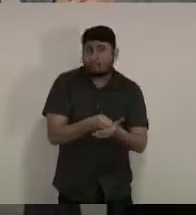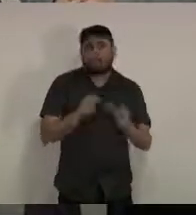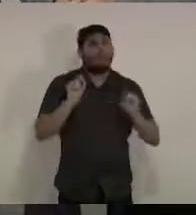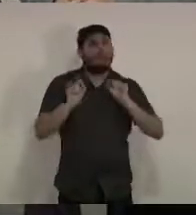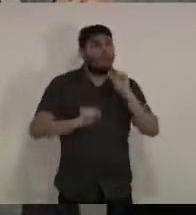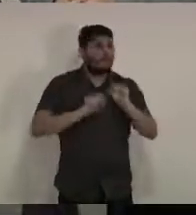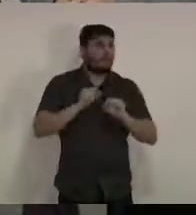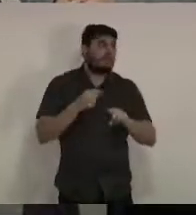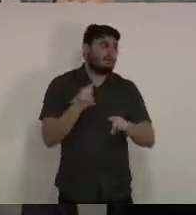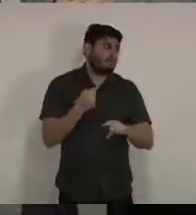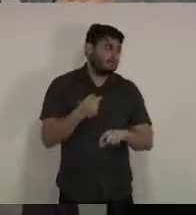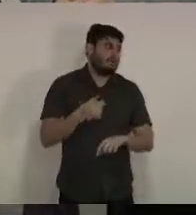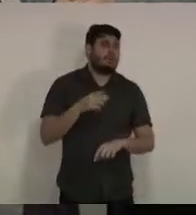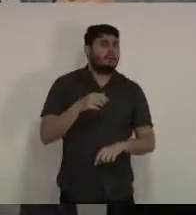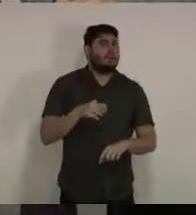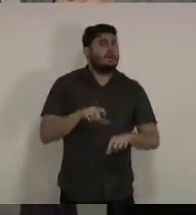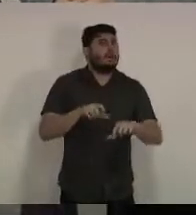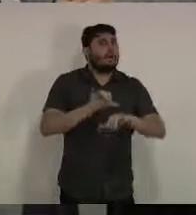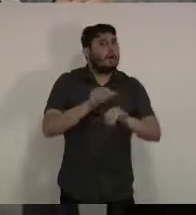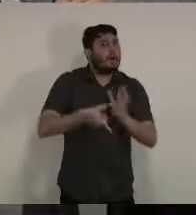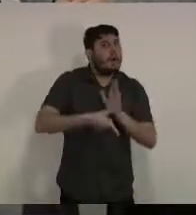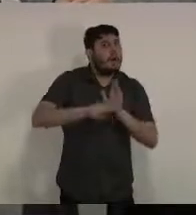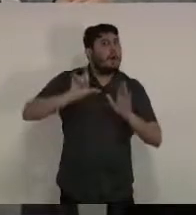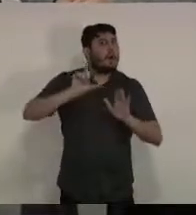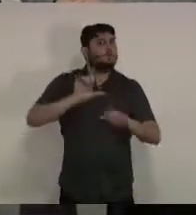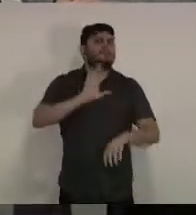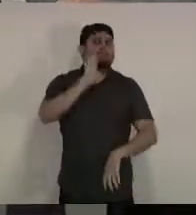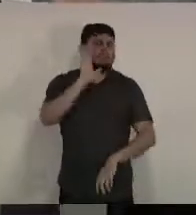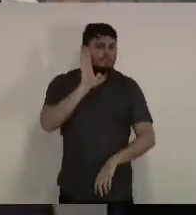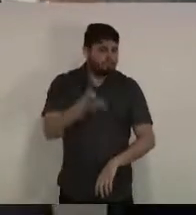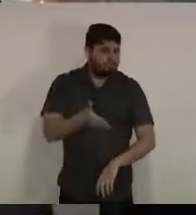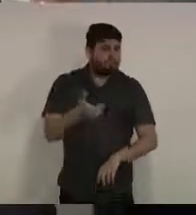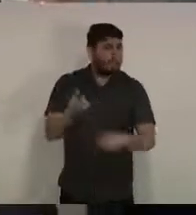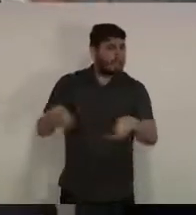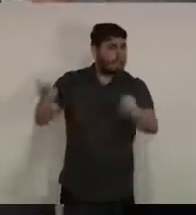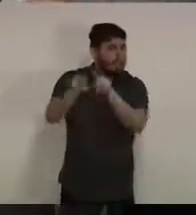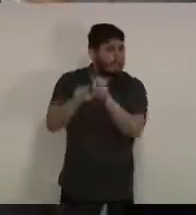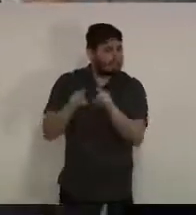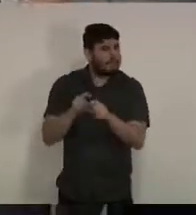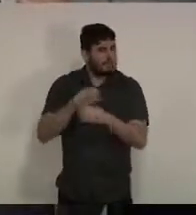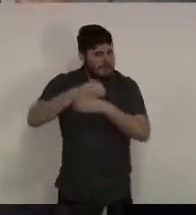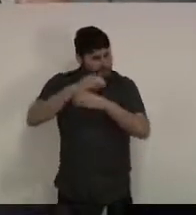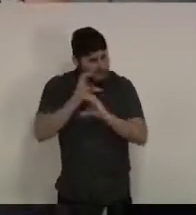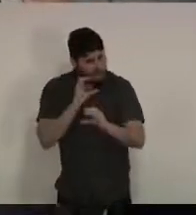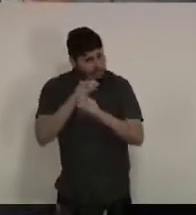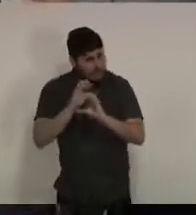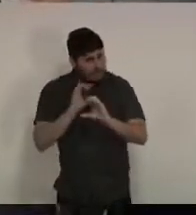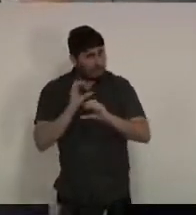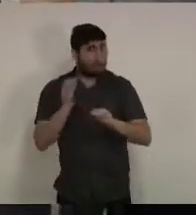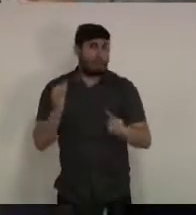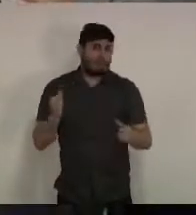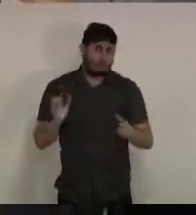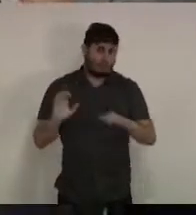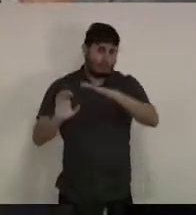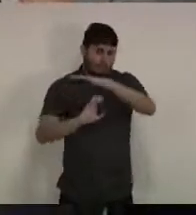já contactando, de maneira informal com os laboratórios privados e as farmácias, mas agora será obrigatório que através do nosso